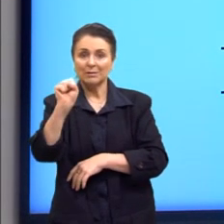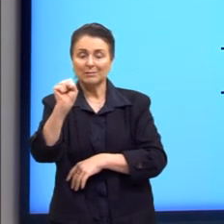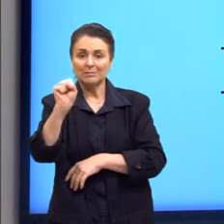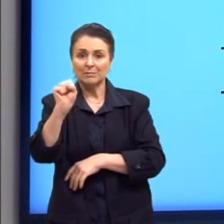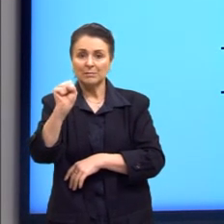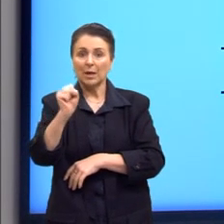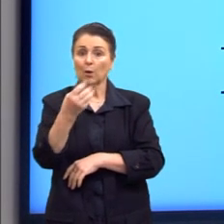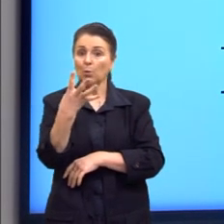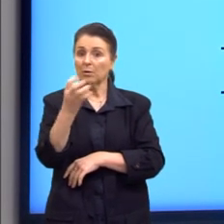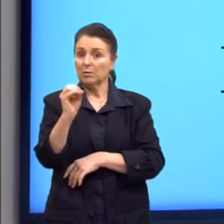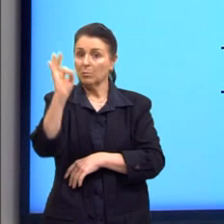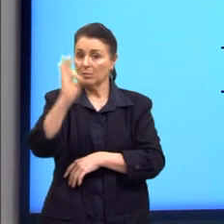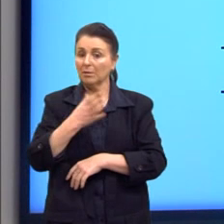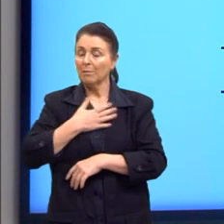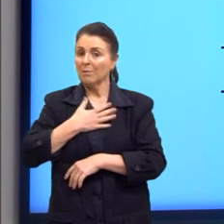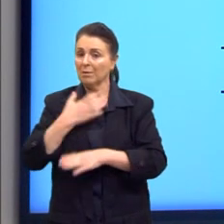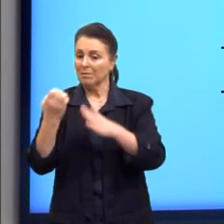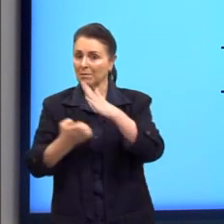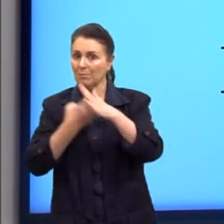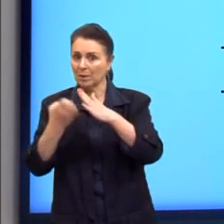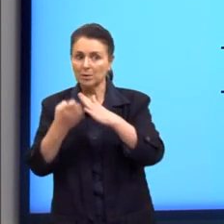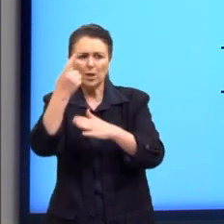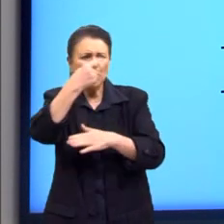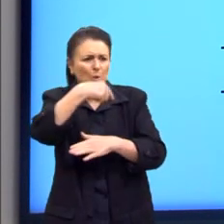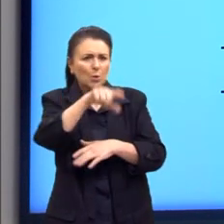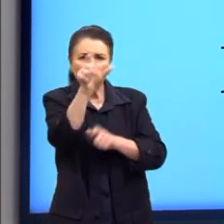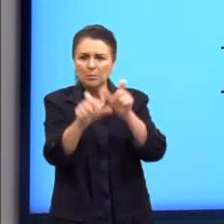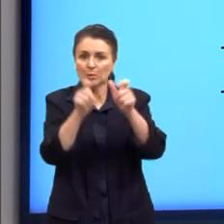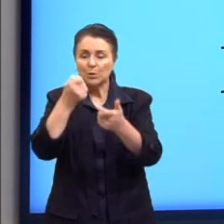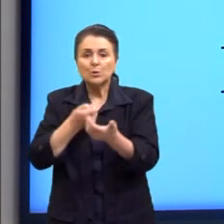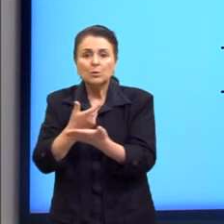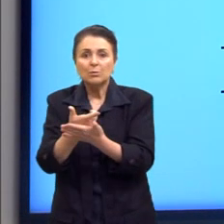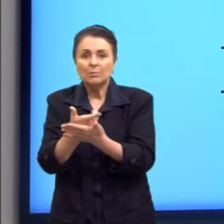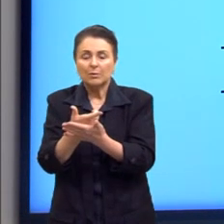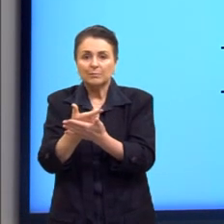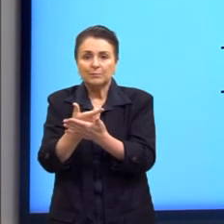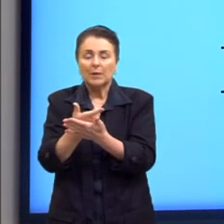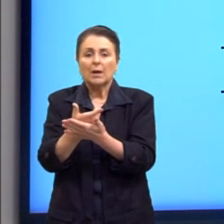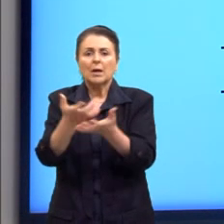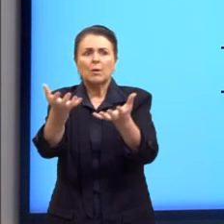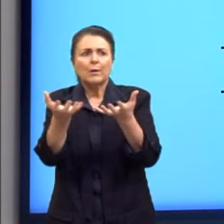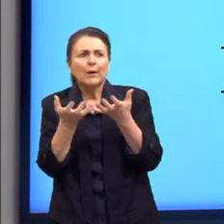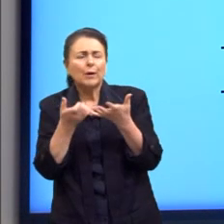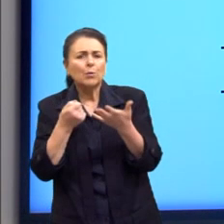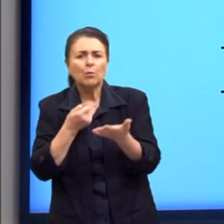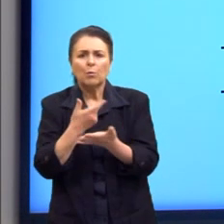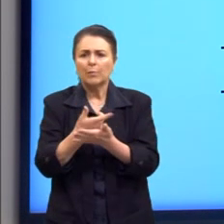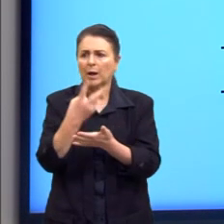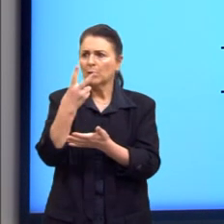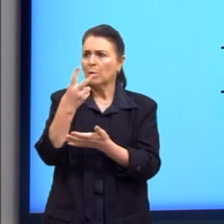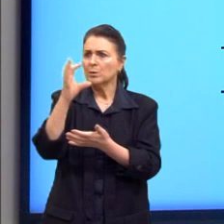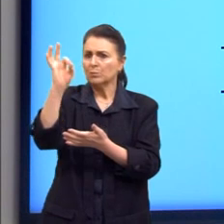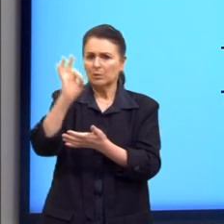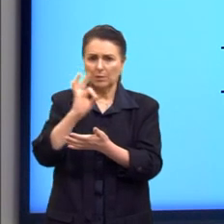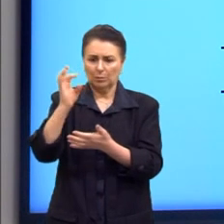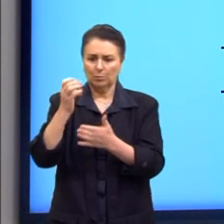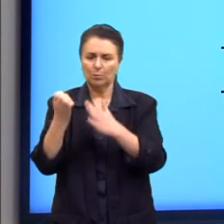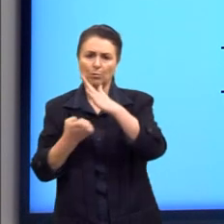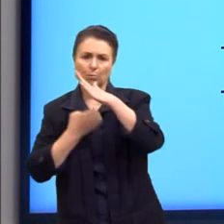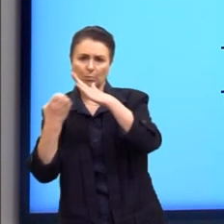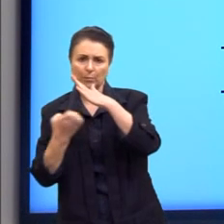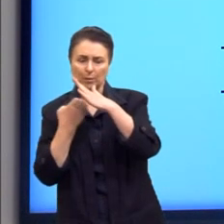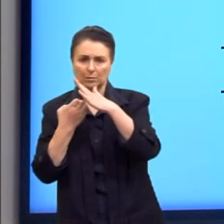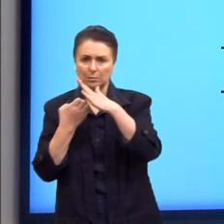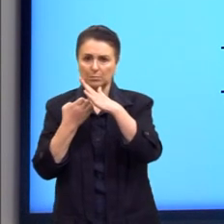esses quarenta por cento da minha empresa e as pessoas compram uma ação. Então eu vou lá e eu quero comprar dois por cento dessa empresa. Eu